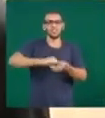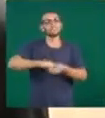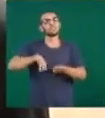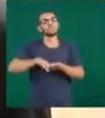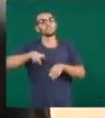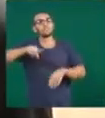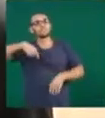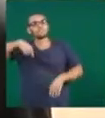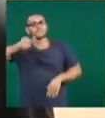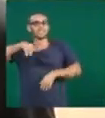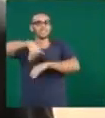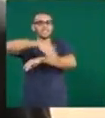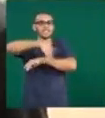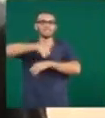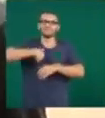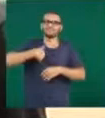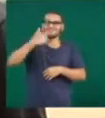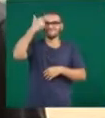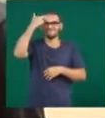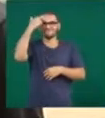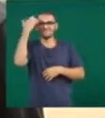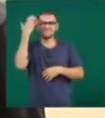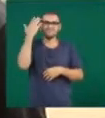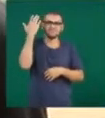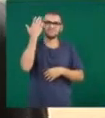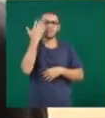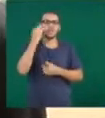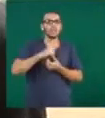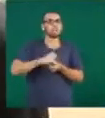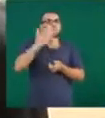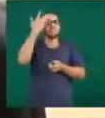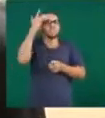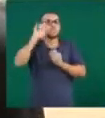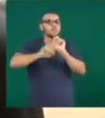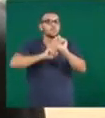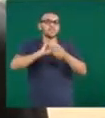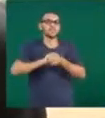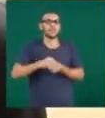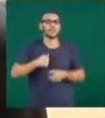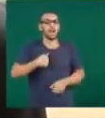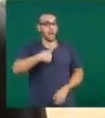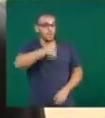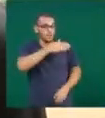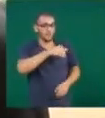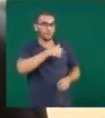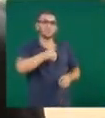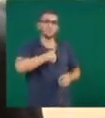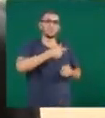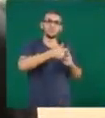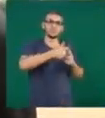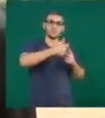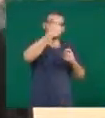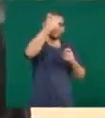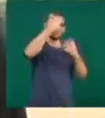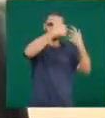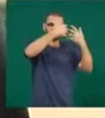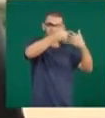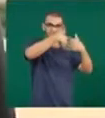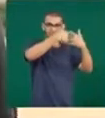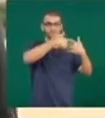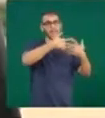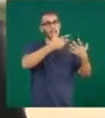rua. E eu não sabia o que exatamente era isso. Tanto que eu procurei foi o neurologista, que eu procurei para os sintomas físicos. Aí o